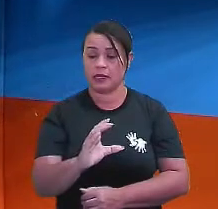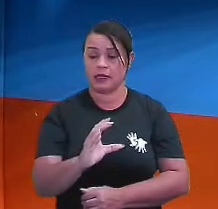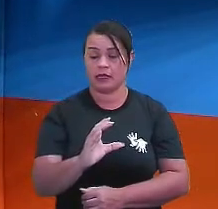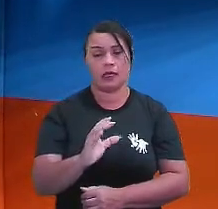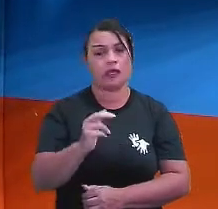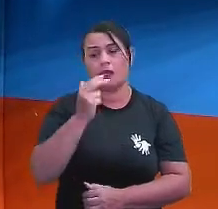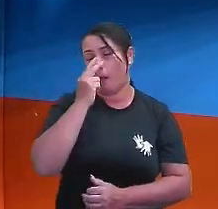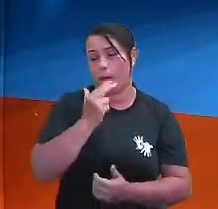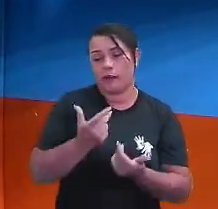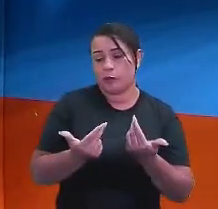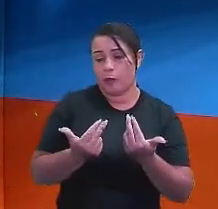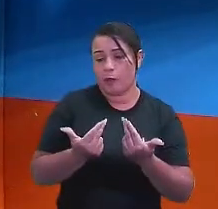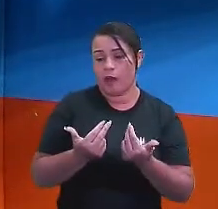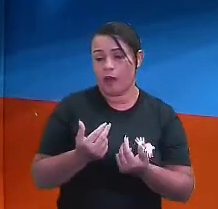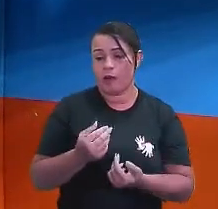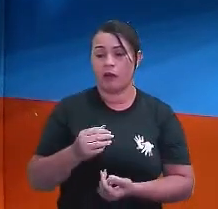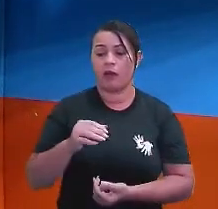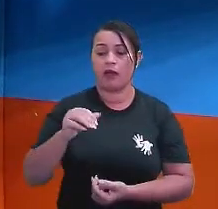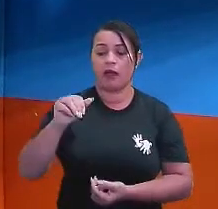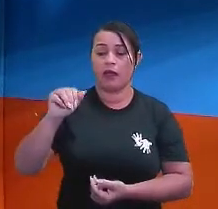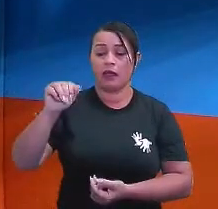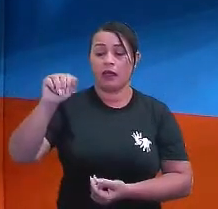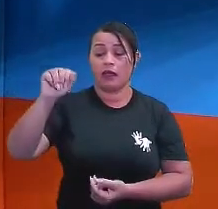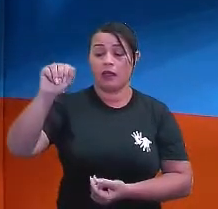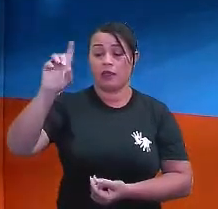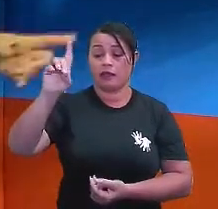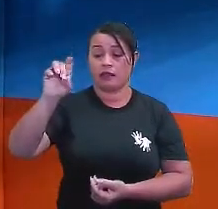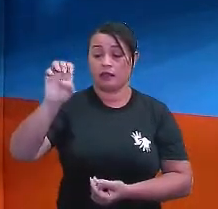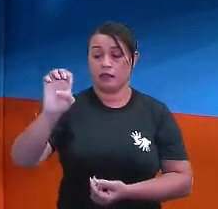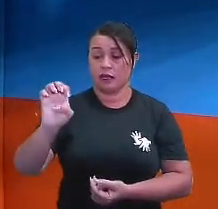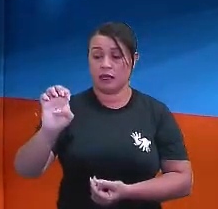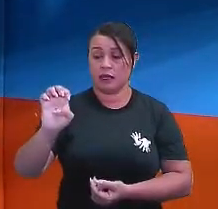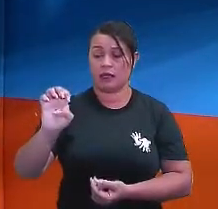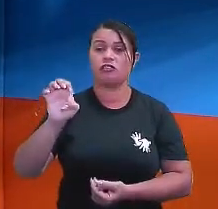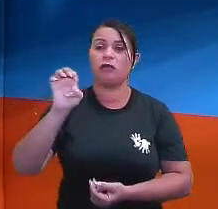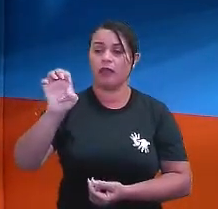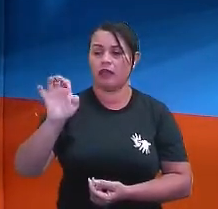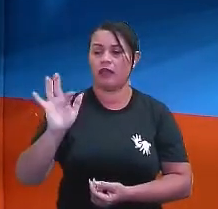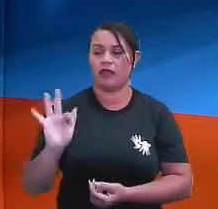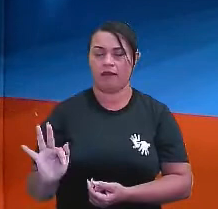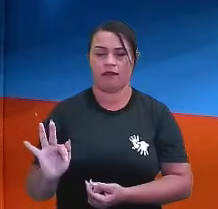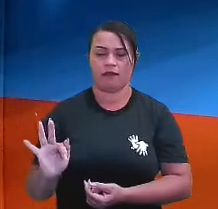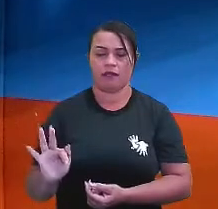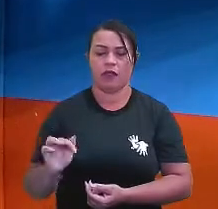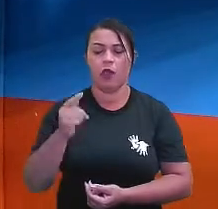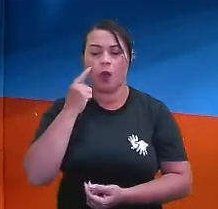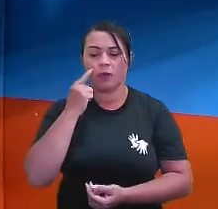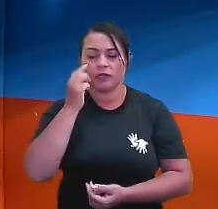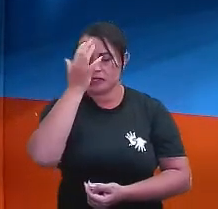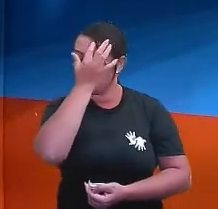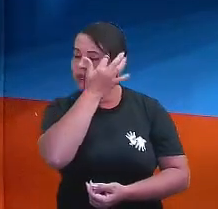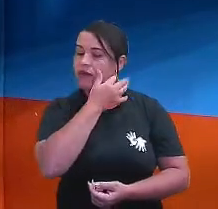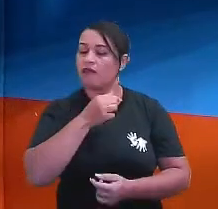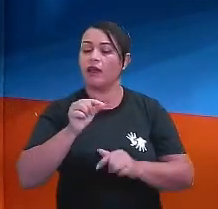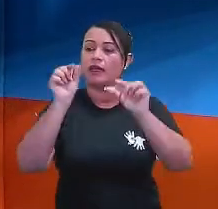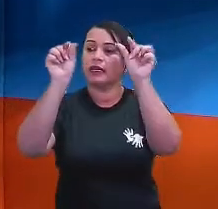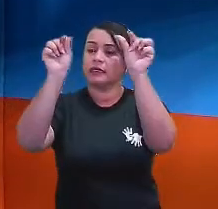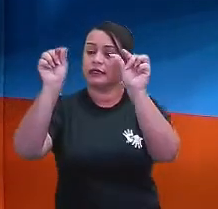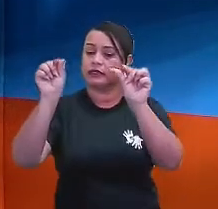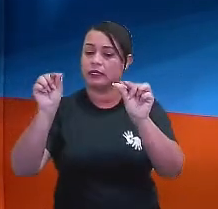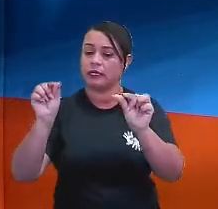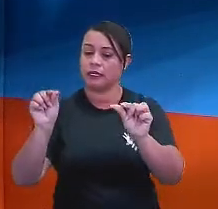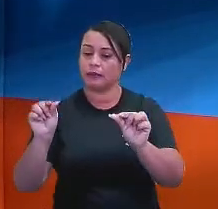que é igual a DE, que está para EF, tá? Então, esse segmento